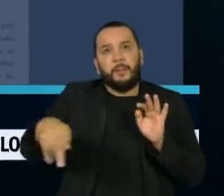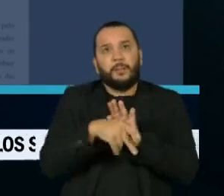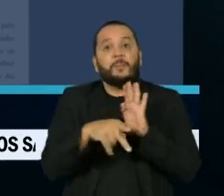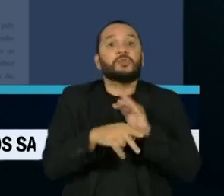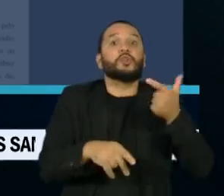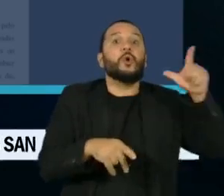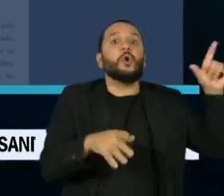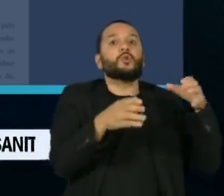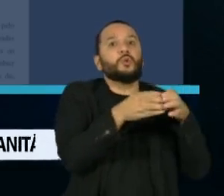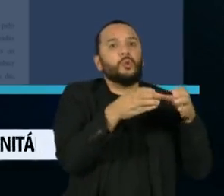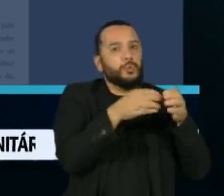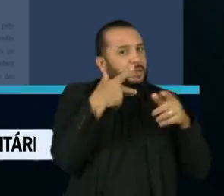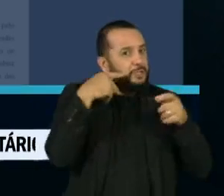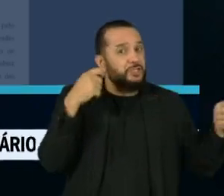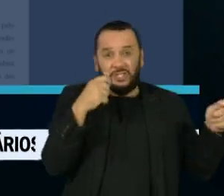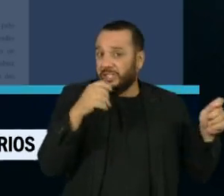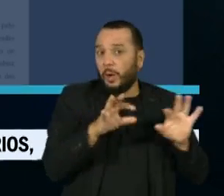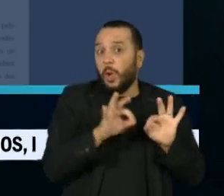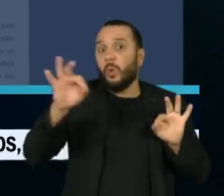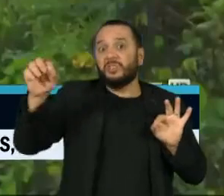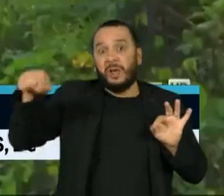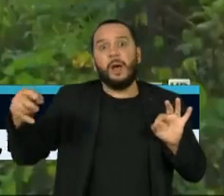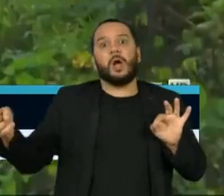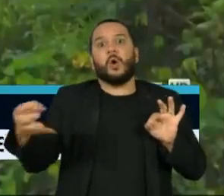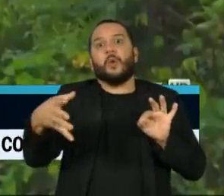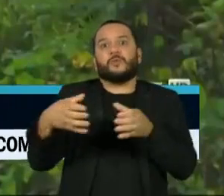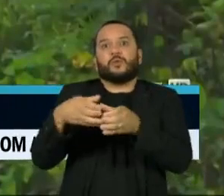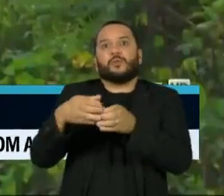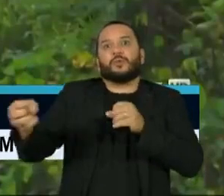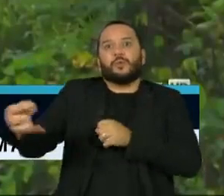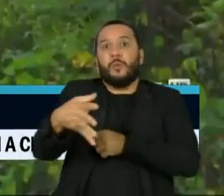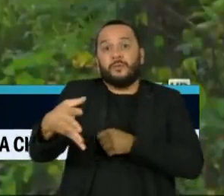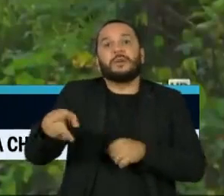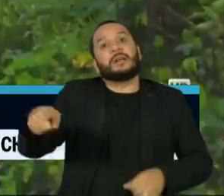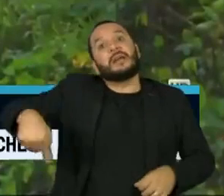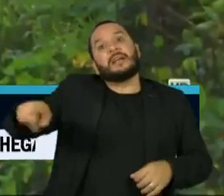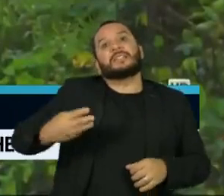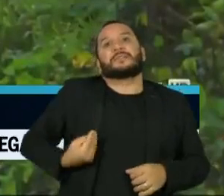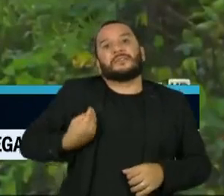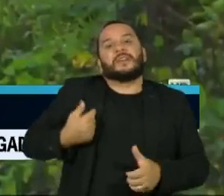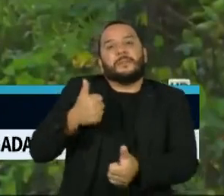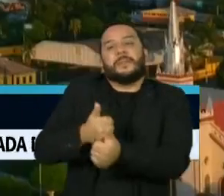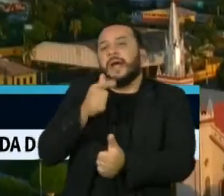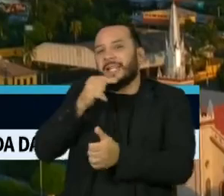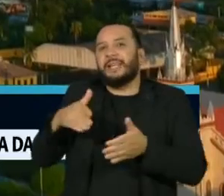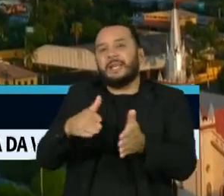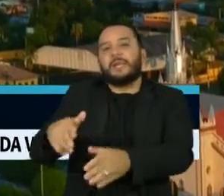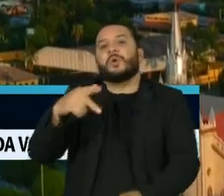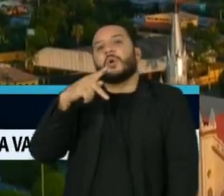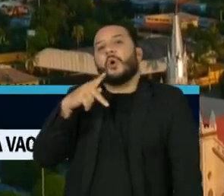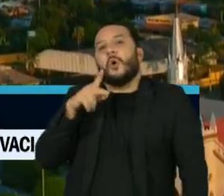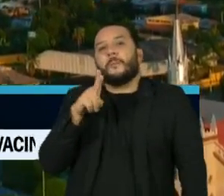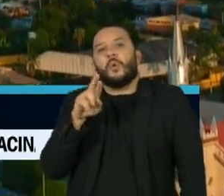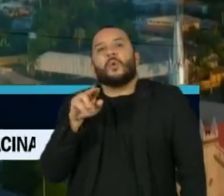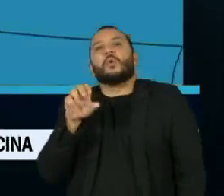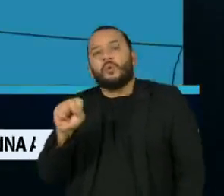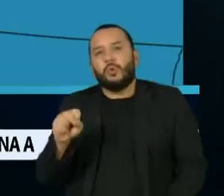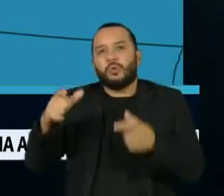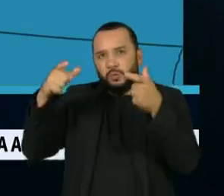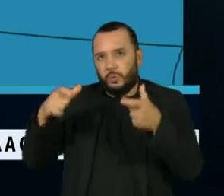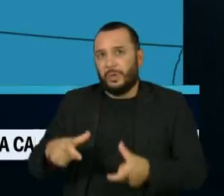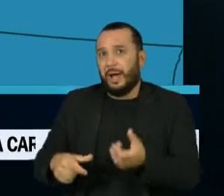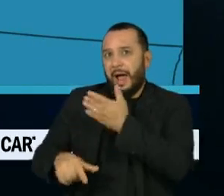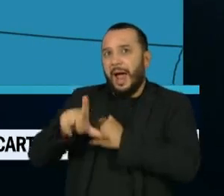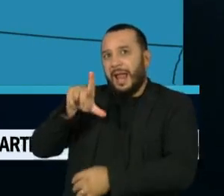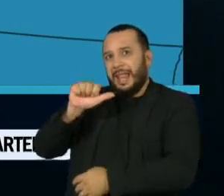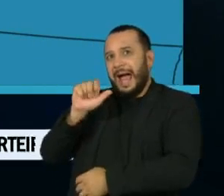de outro grupo de indígenas isolados. Eles estão vivendo perto do rio Purus, no município de Lábrea, a